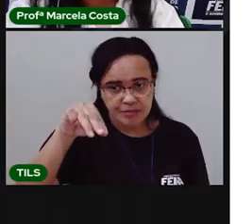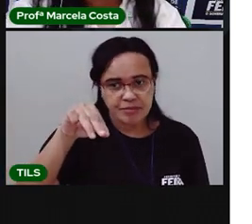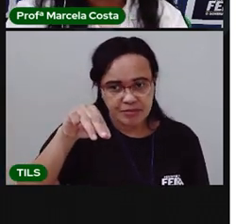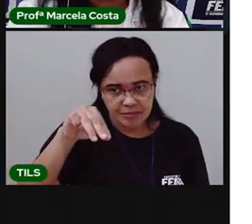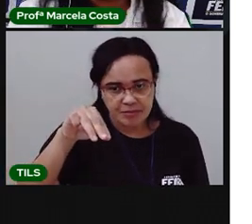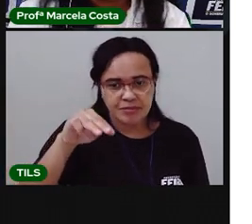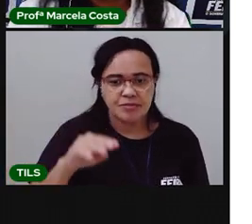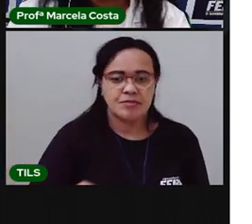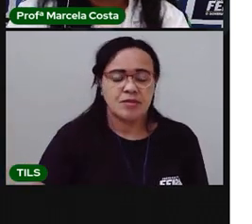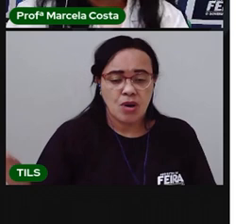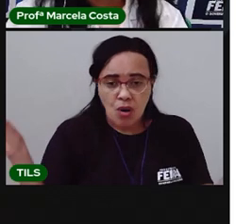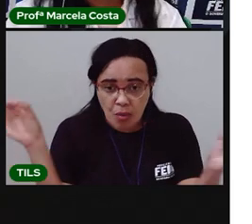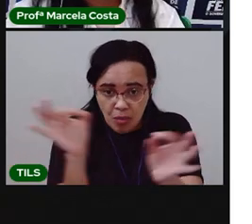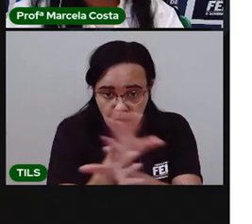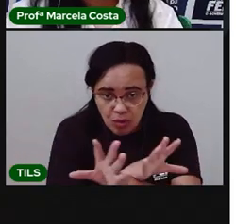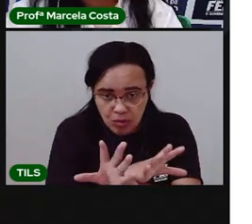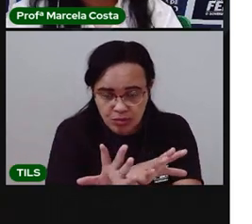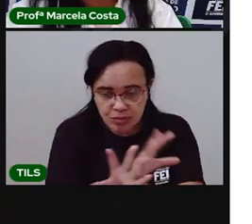Pronto?